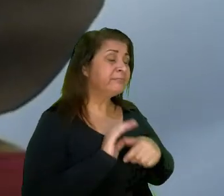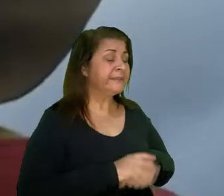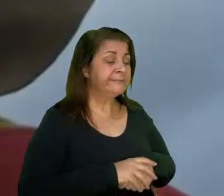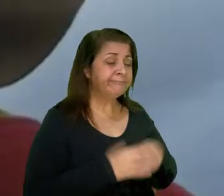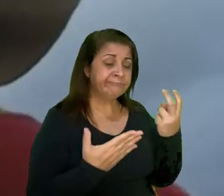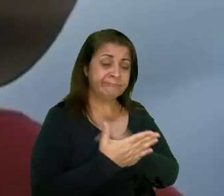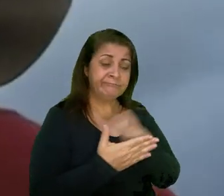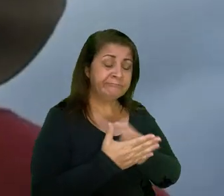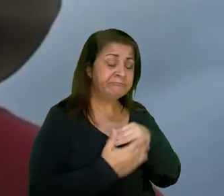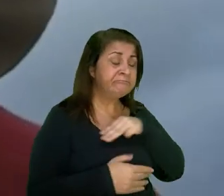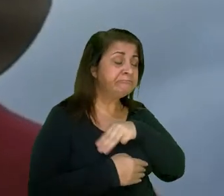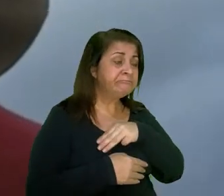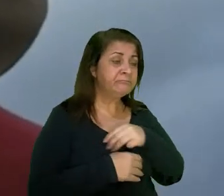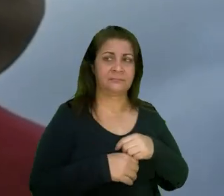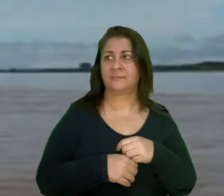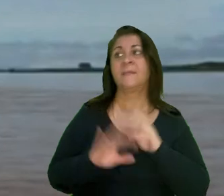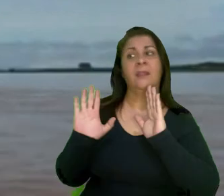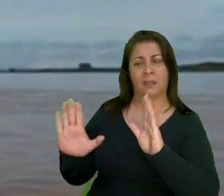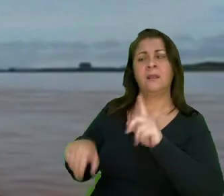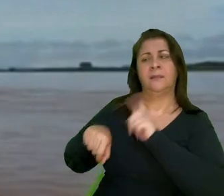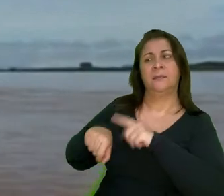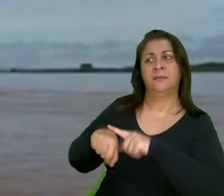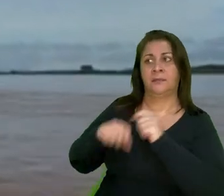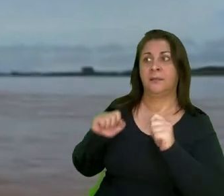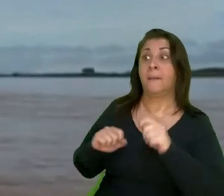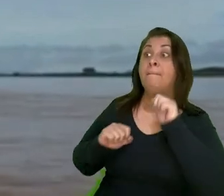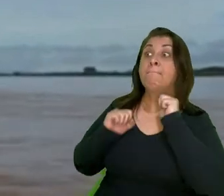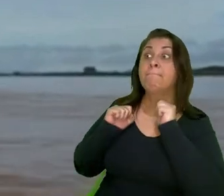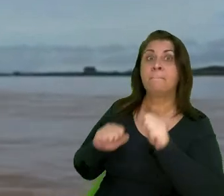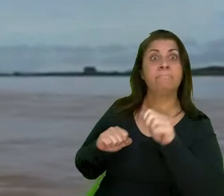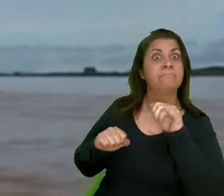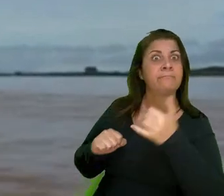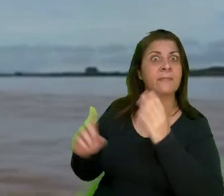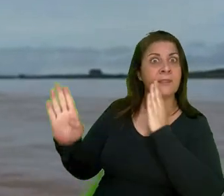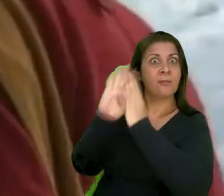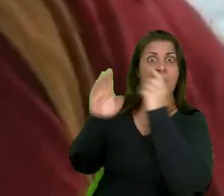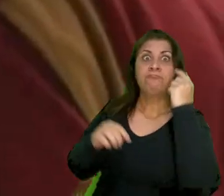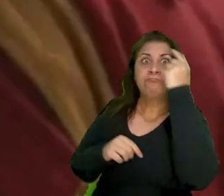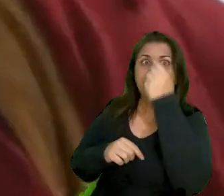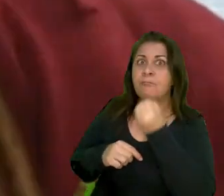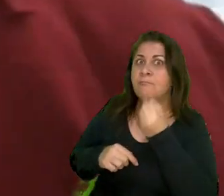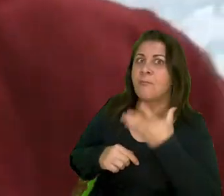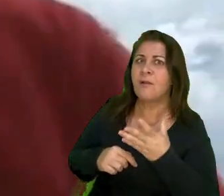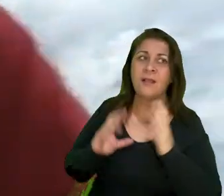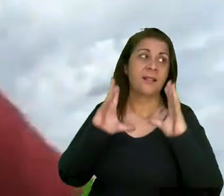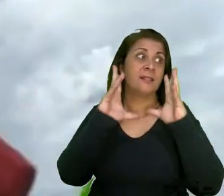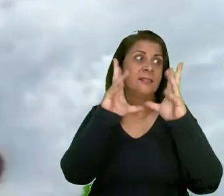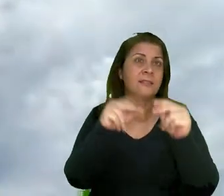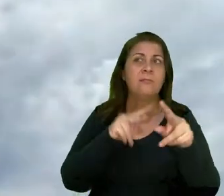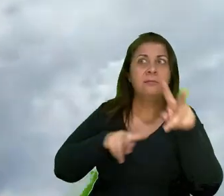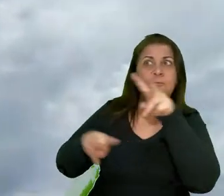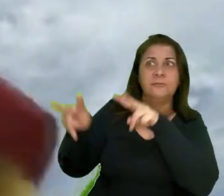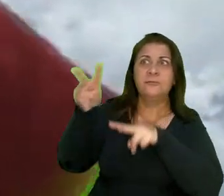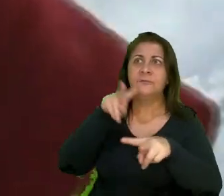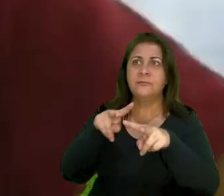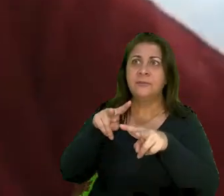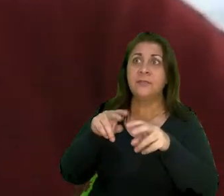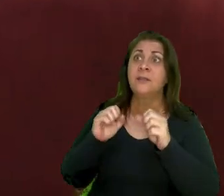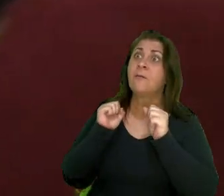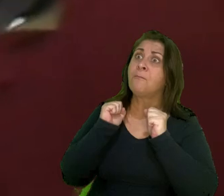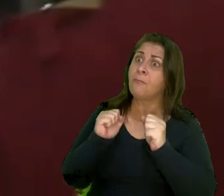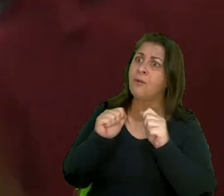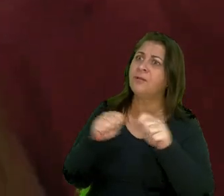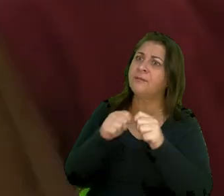então? Falhei na minha missão? Ainda dá tempo. A sua missão é achar o zóio bão para que todos enxerguem que